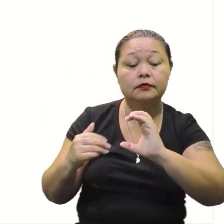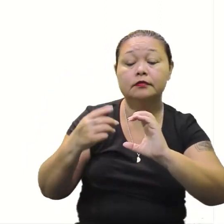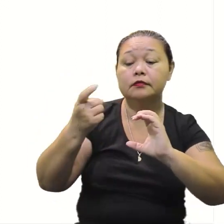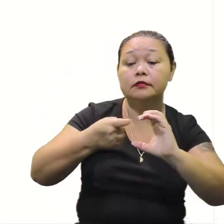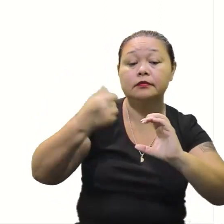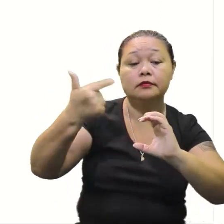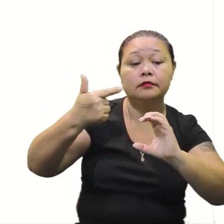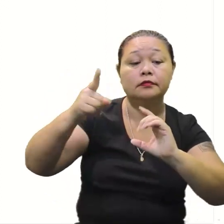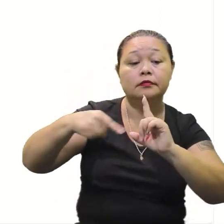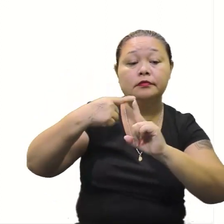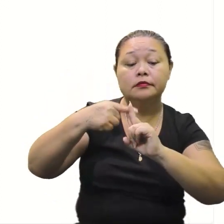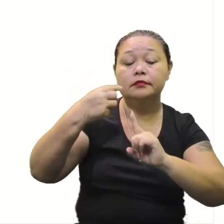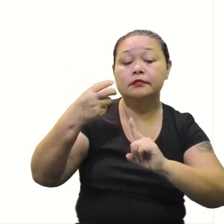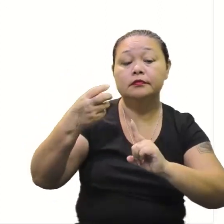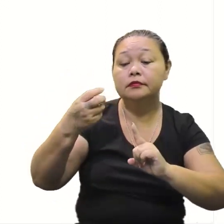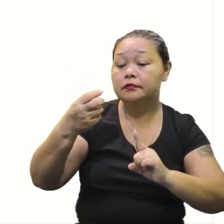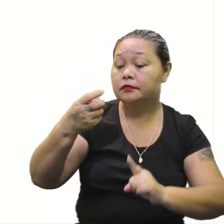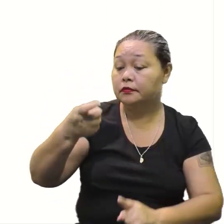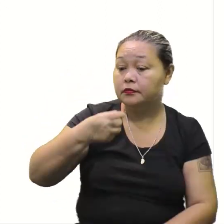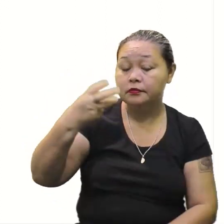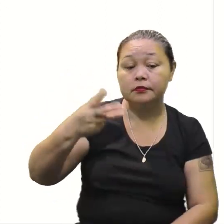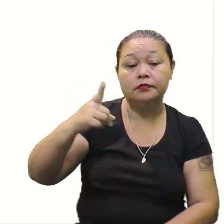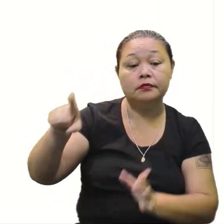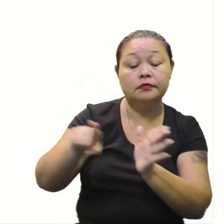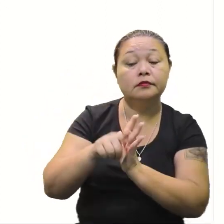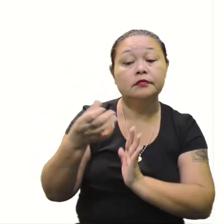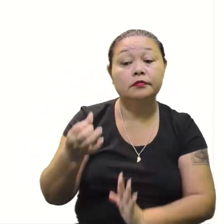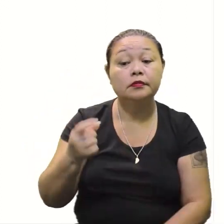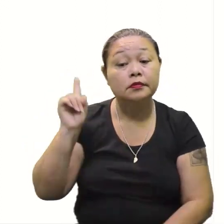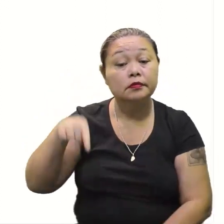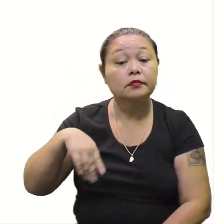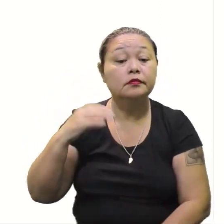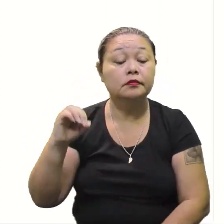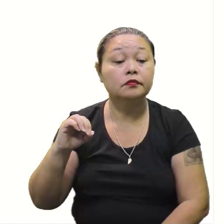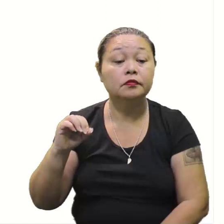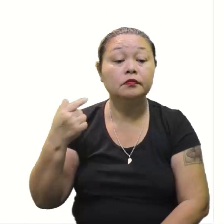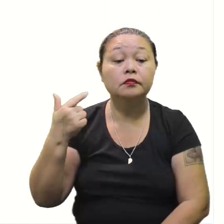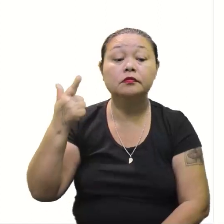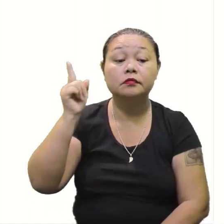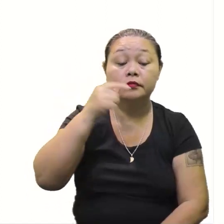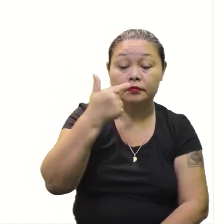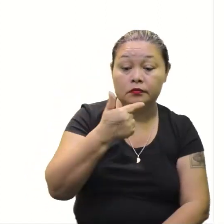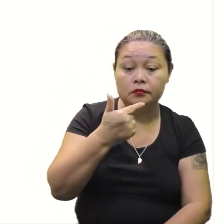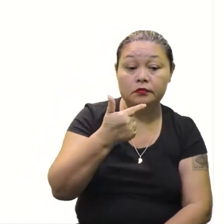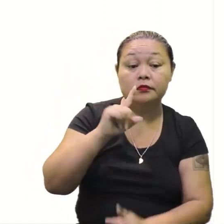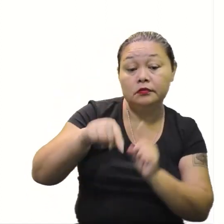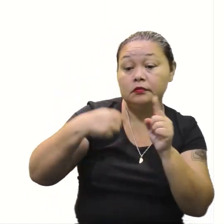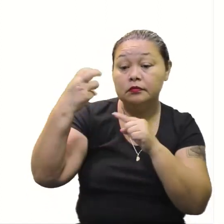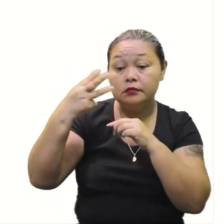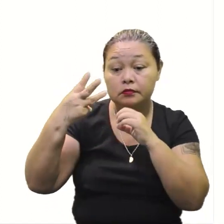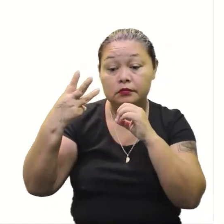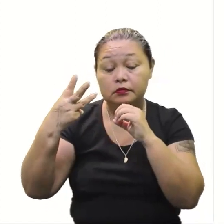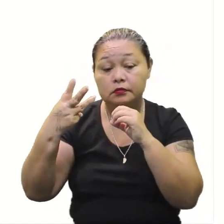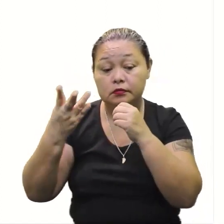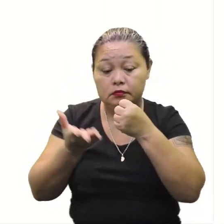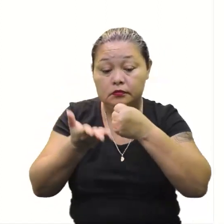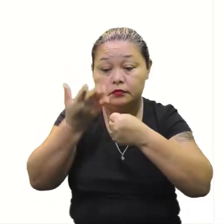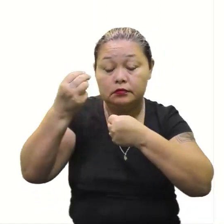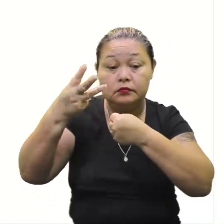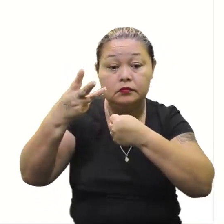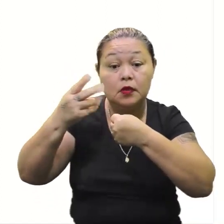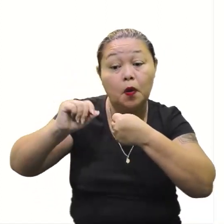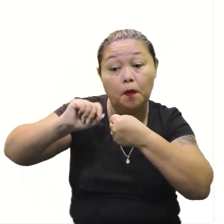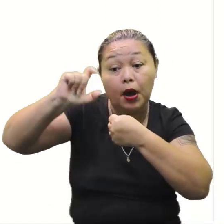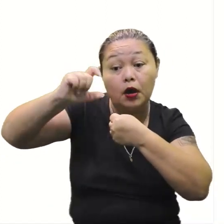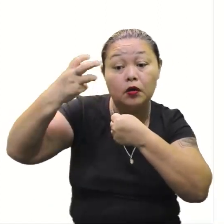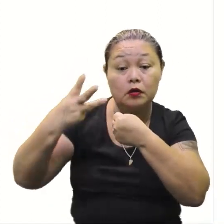ao quadrado mais 3X ao cubo menos 6 igual a zero. Bom, nós temos o 2 primeiro e o 3 em segundo. Mas o